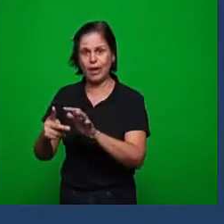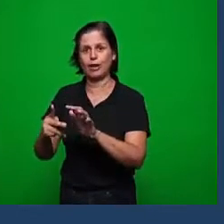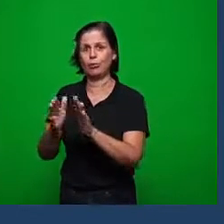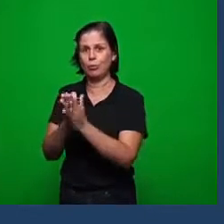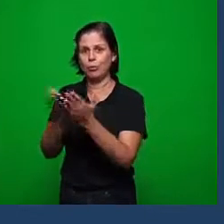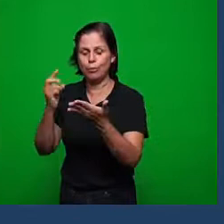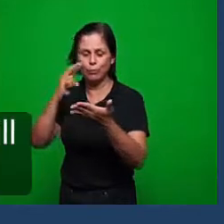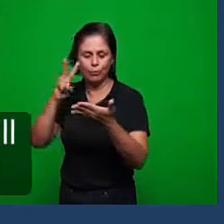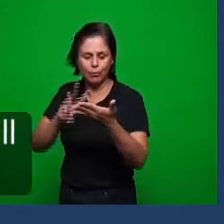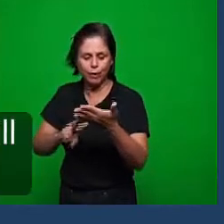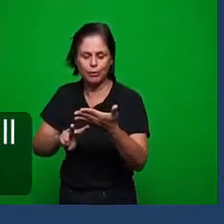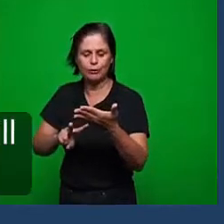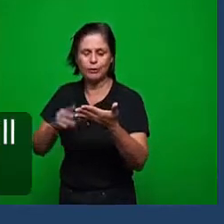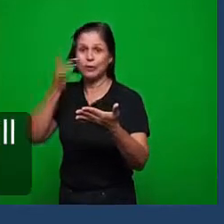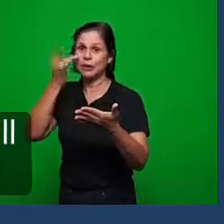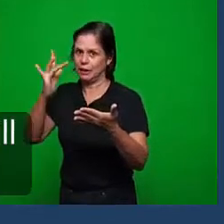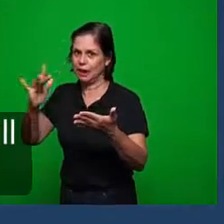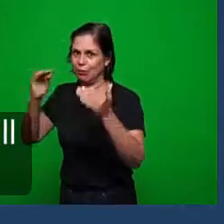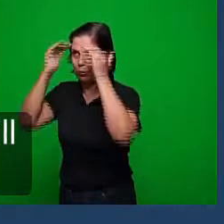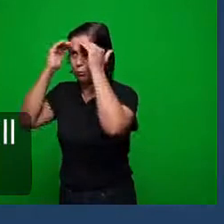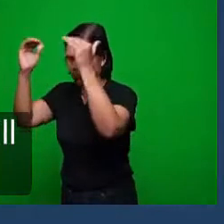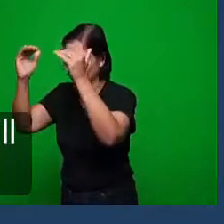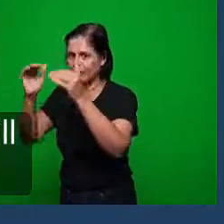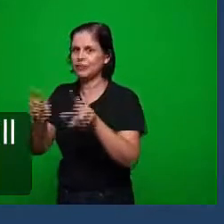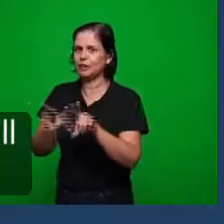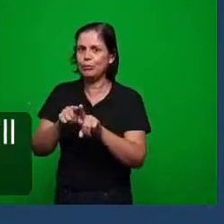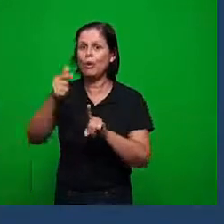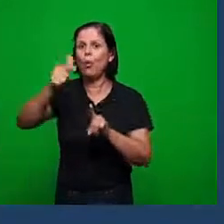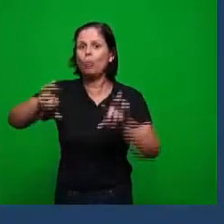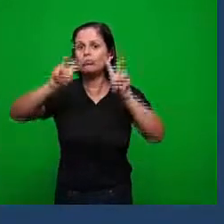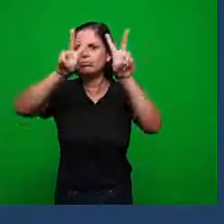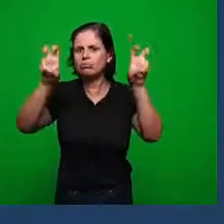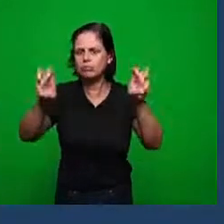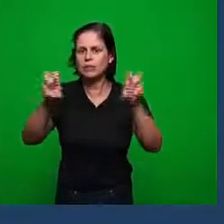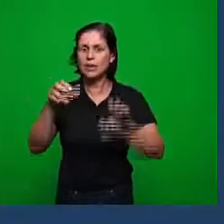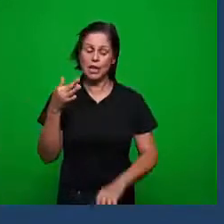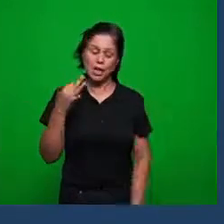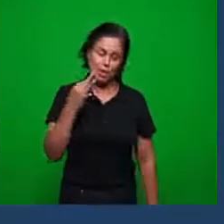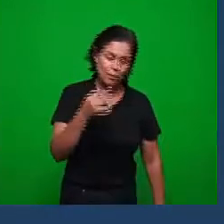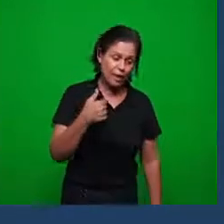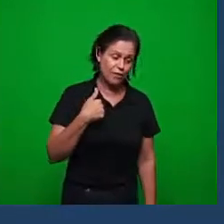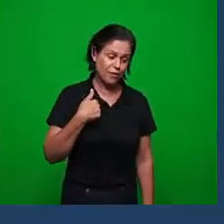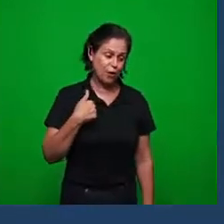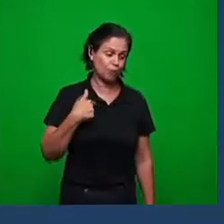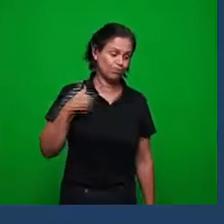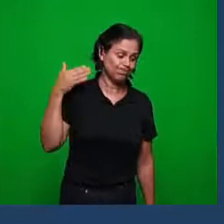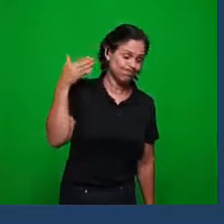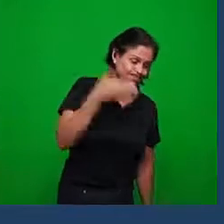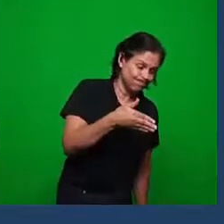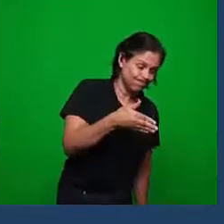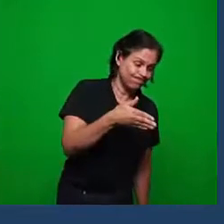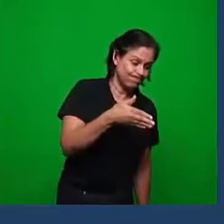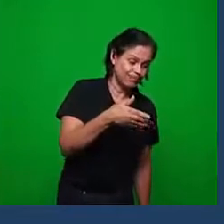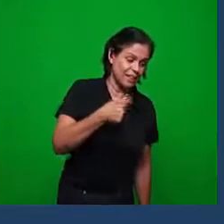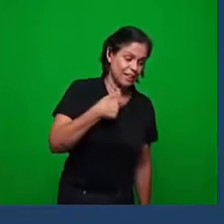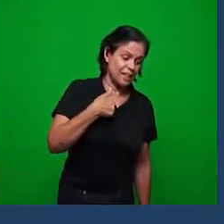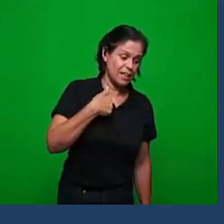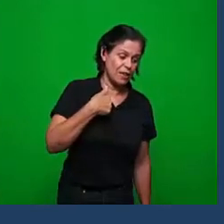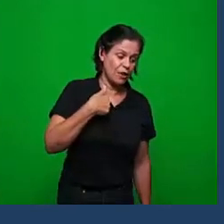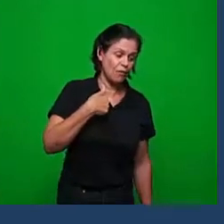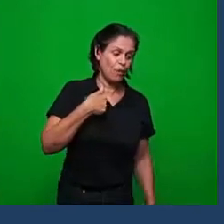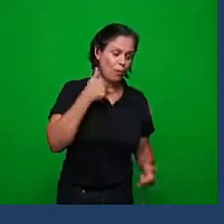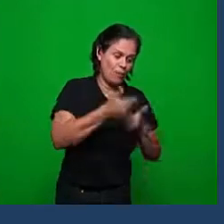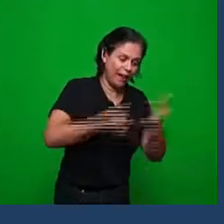16 a outra expressão em breve virei a ti e contra eles batalharei com a espada da minha boca